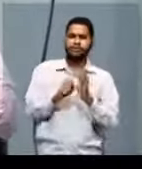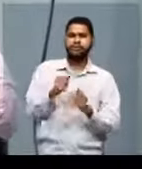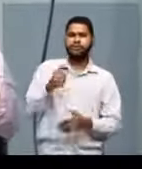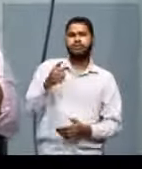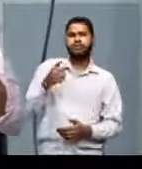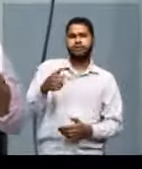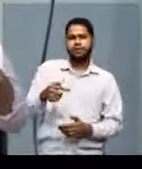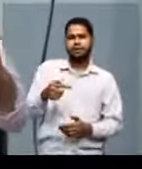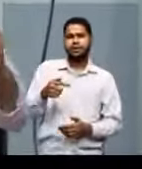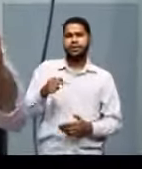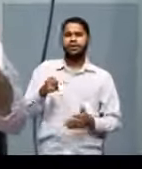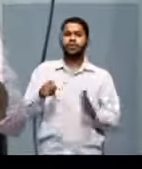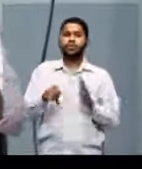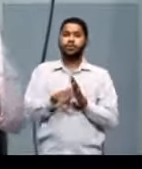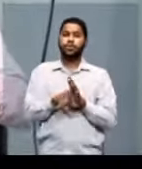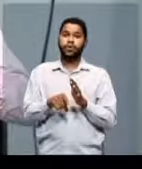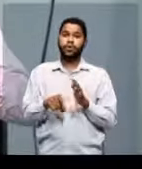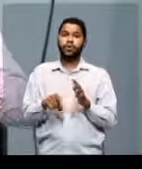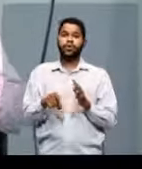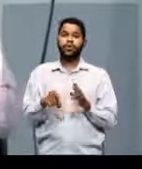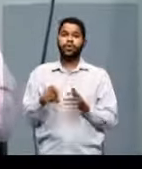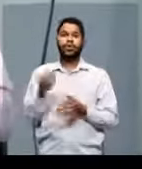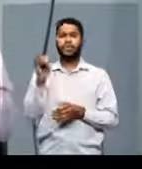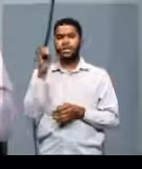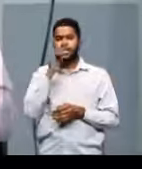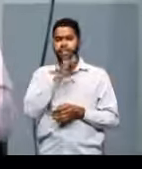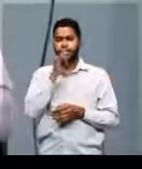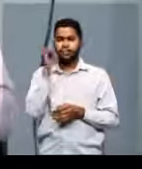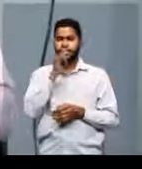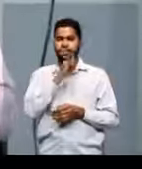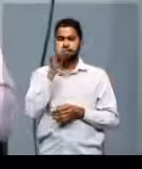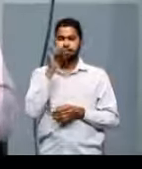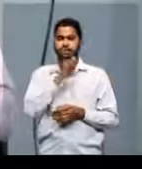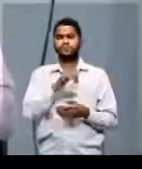Renascimento Italiano,